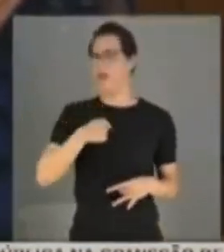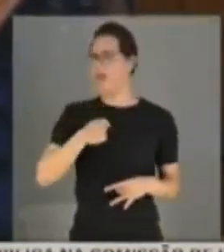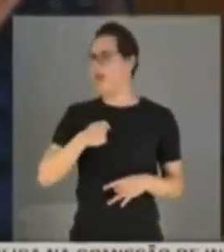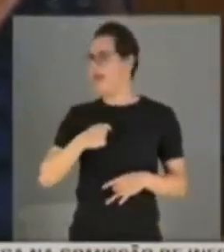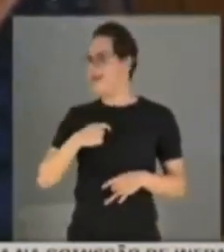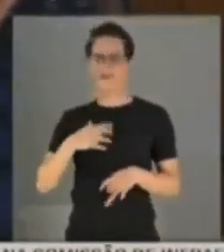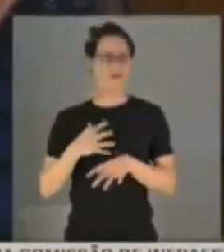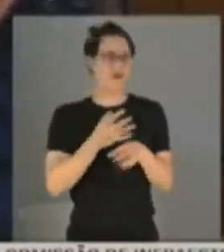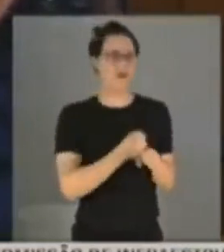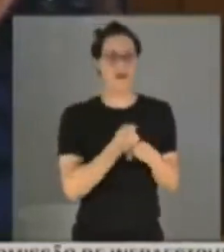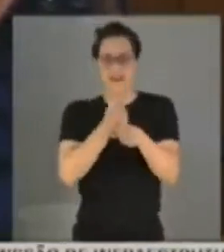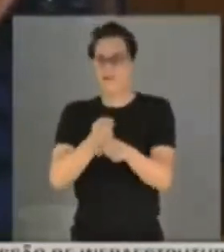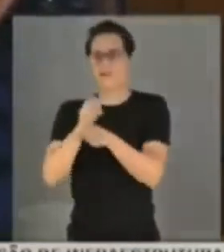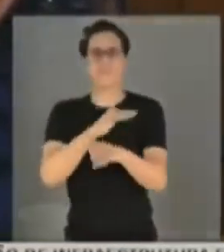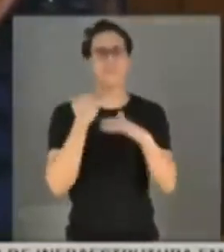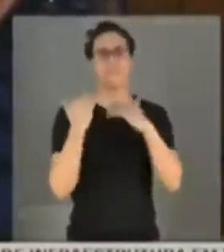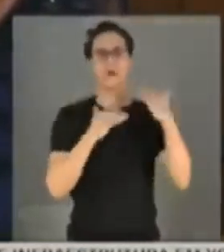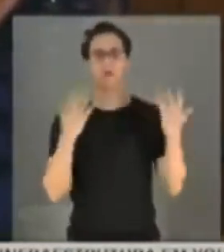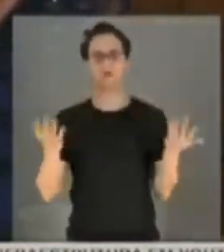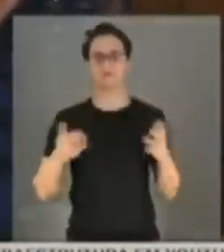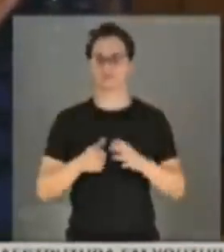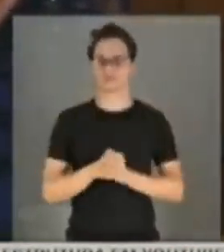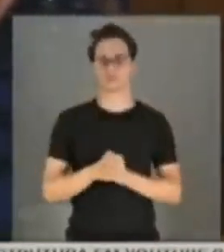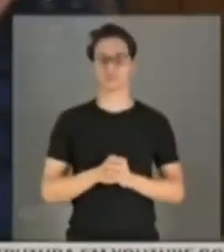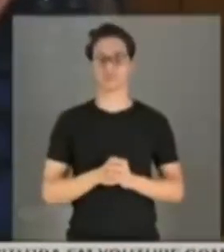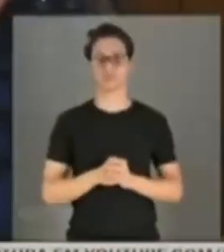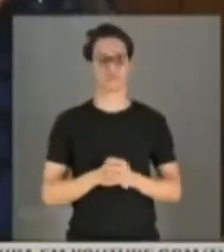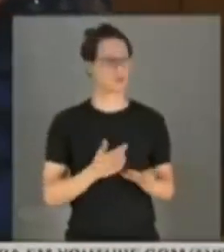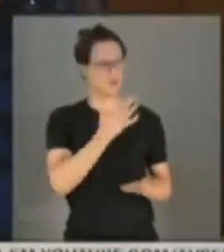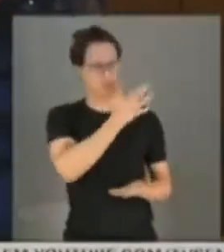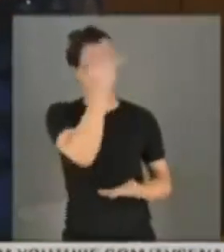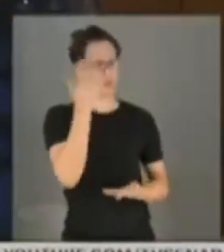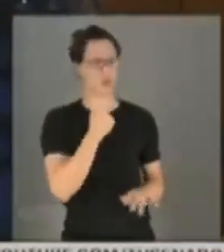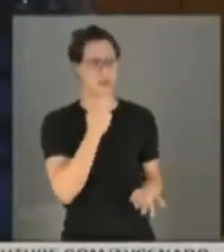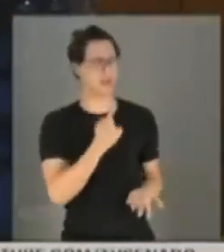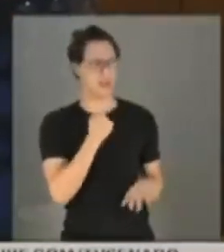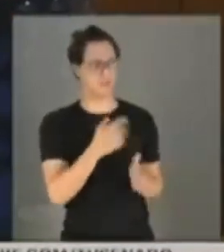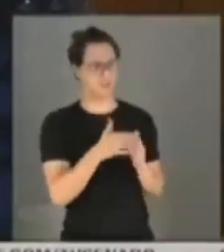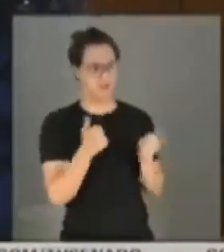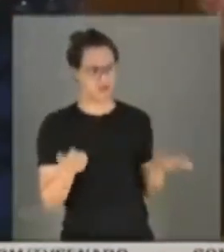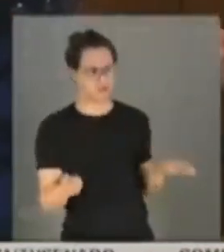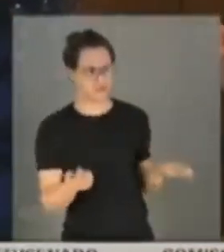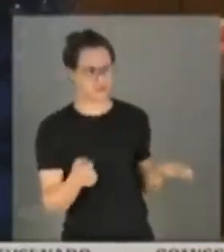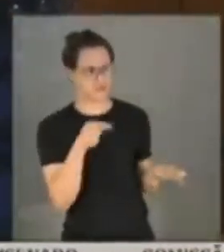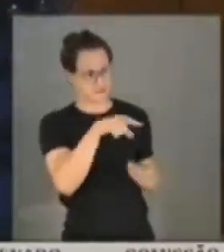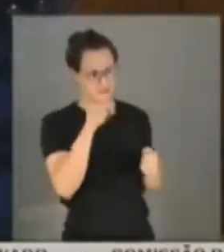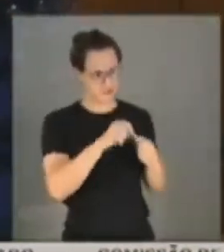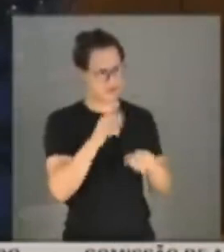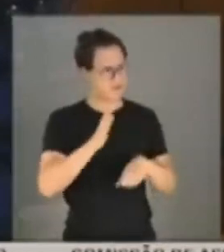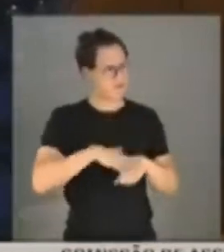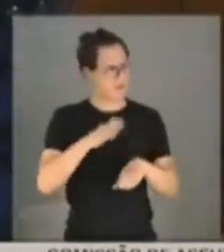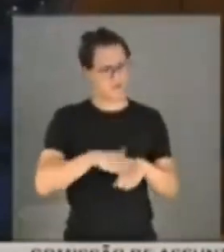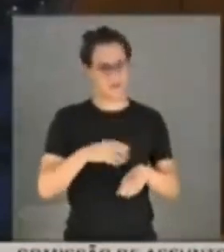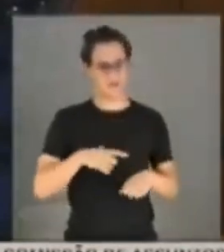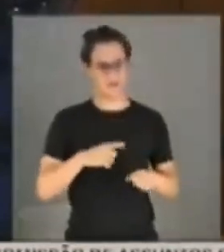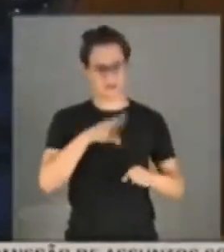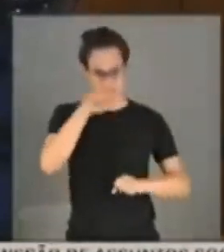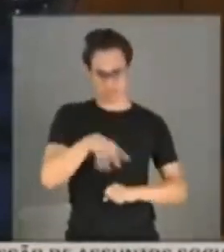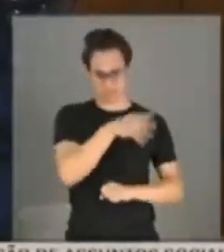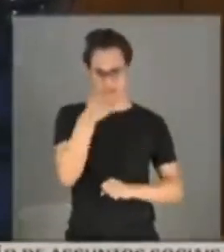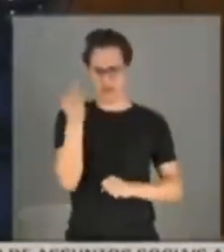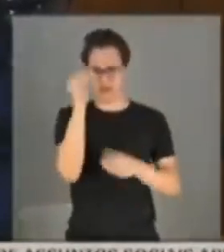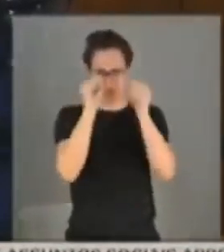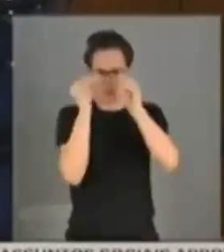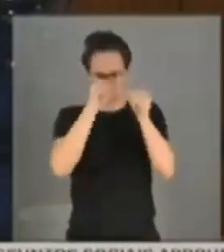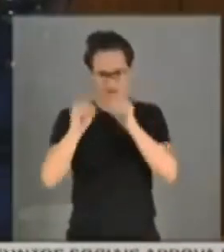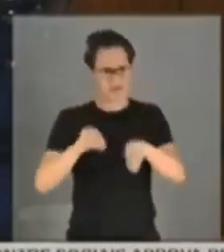bem nesse sentido. Ninguém te demandou isso, e o senhor faz isso, quantifica, coloca numa tabela e